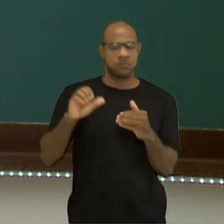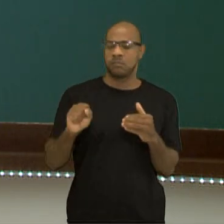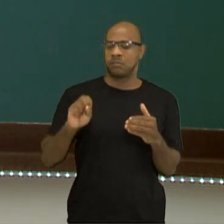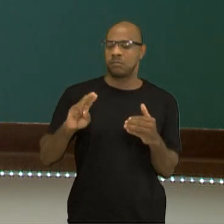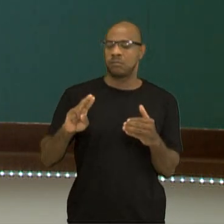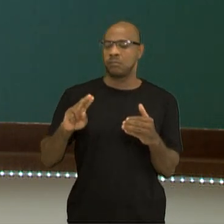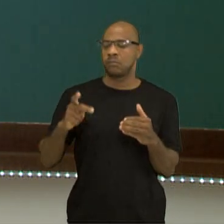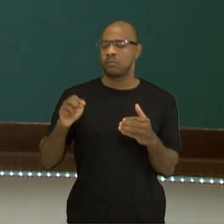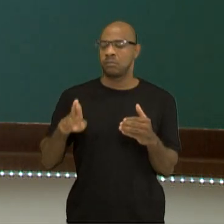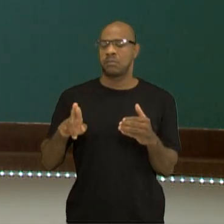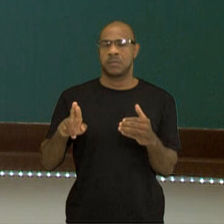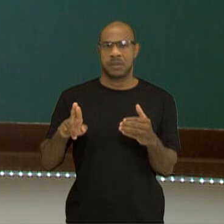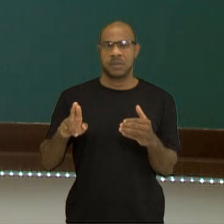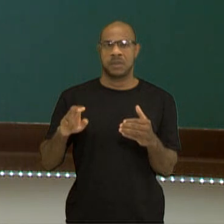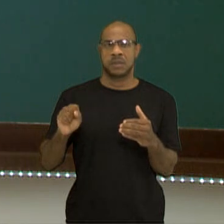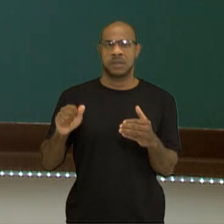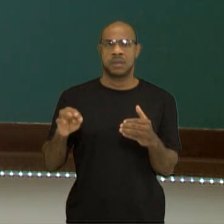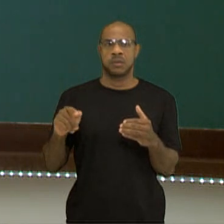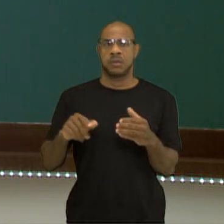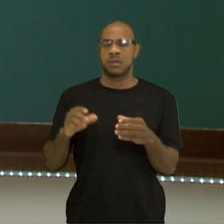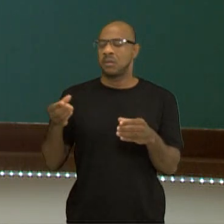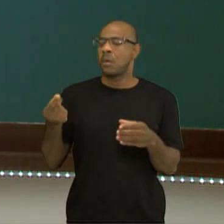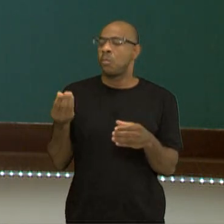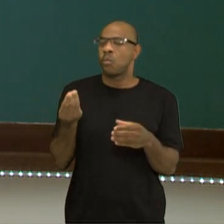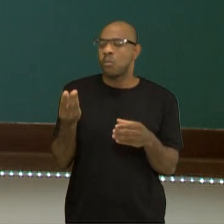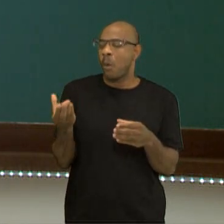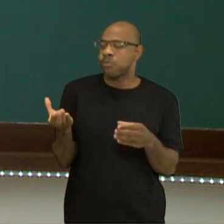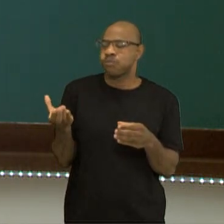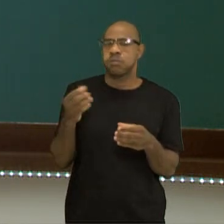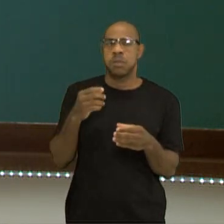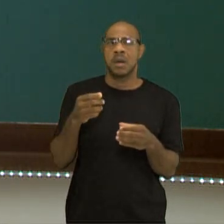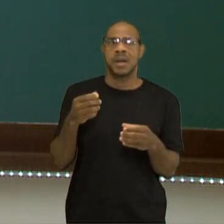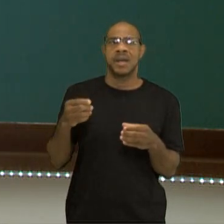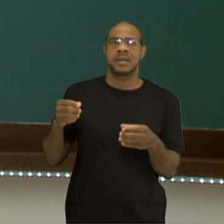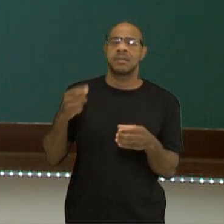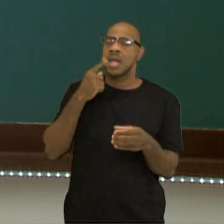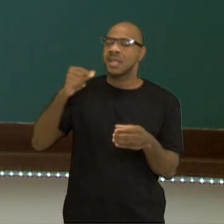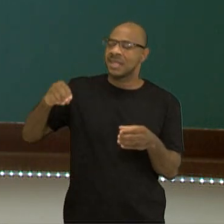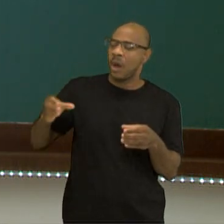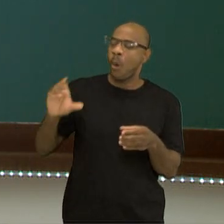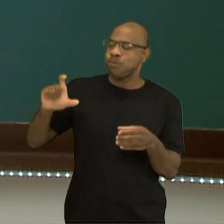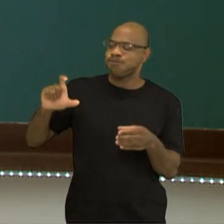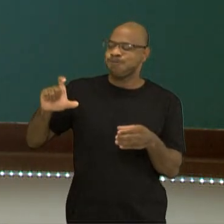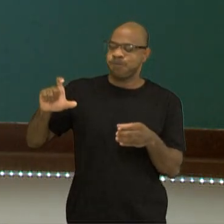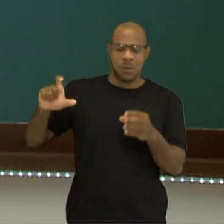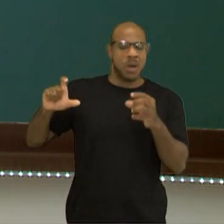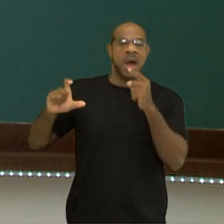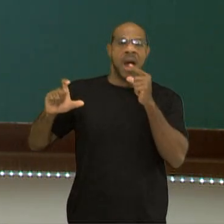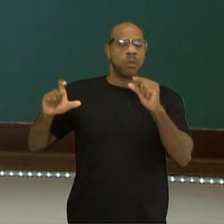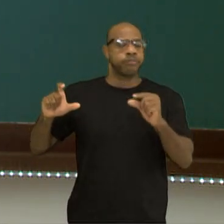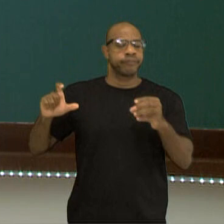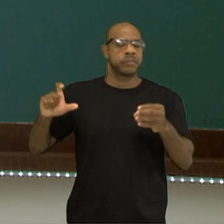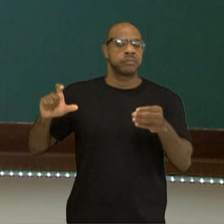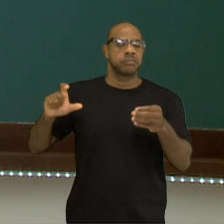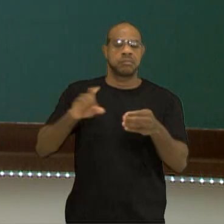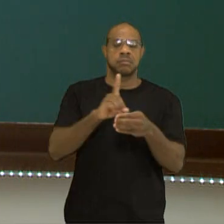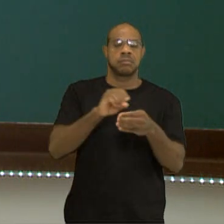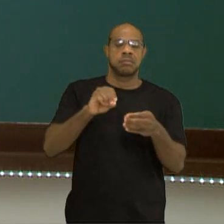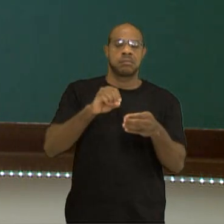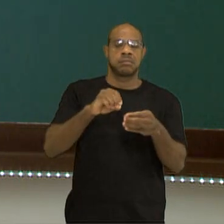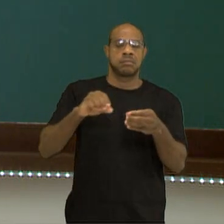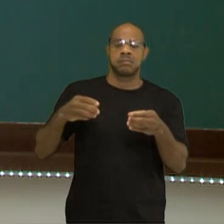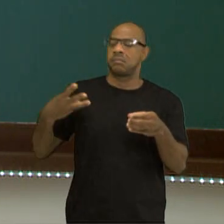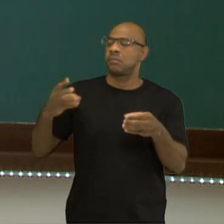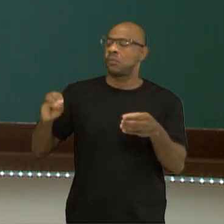é quando eu extrapolo a quantidade de sal que eu posso ter naquele volume. Então se eu colocar 40 gramas de sal